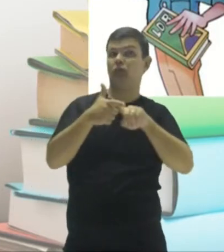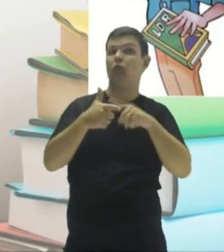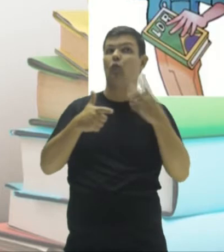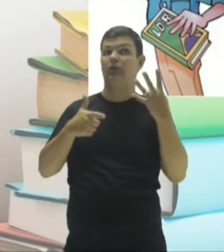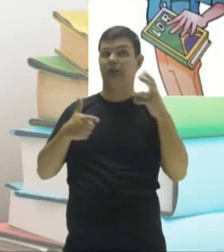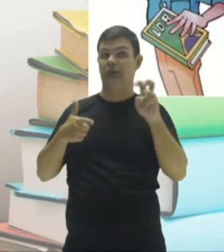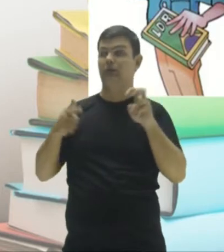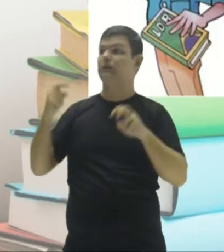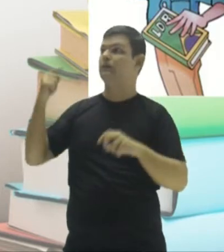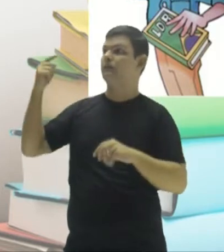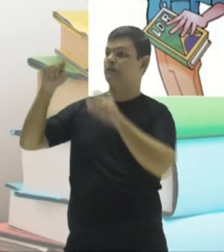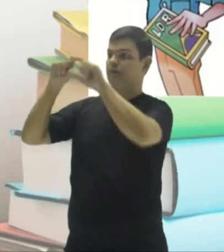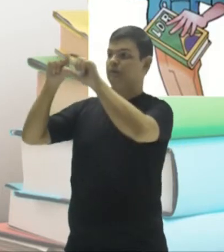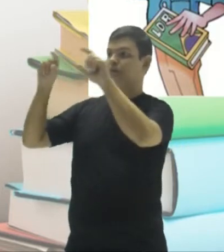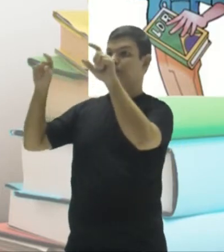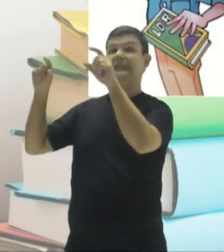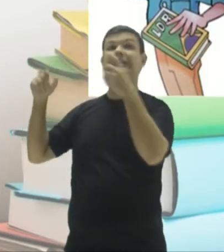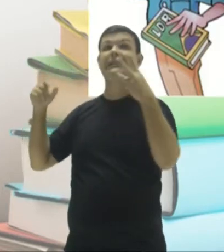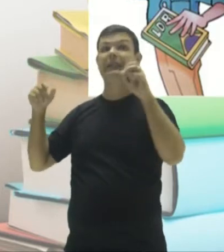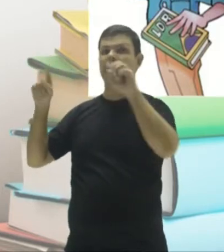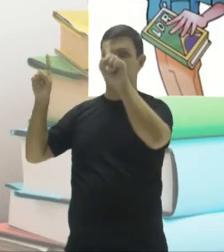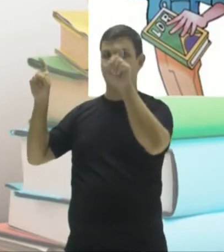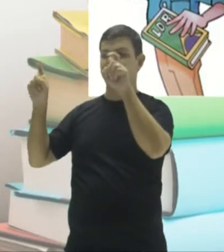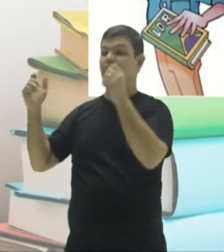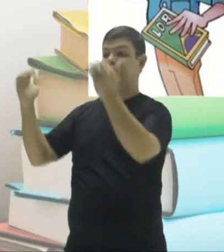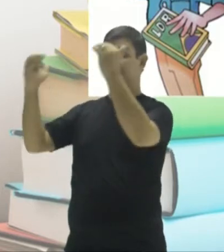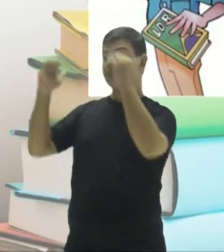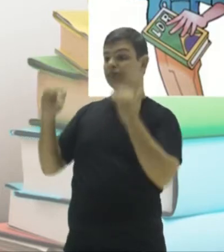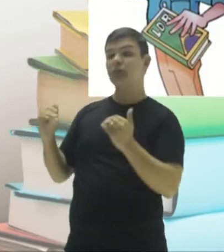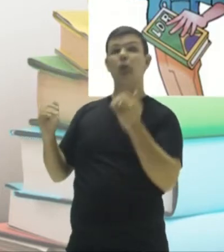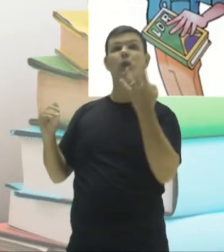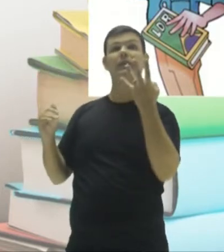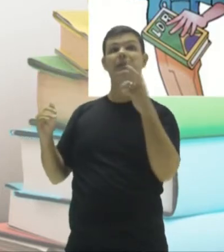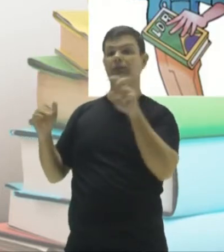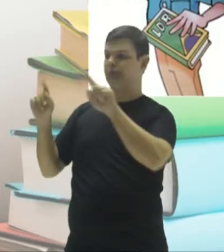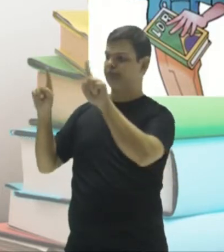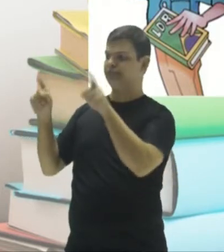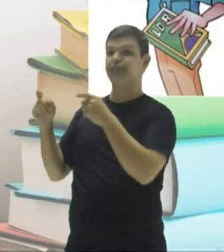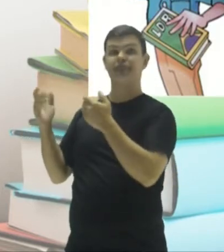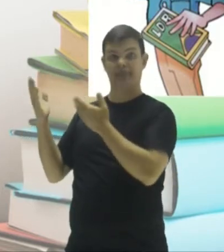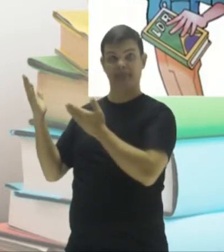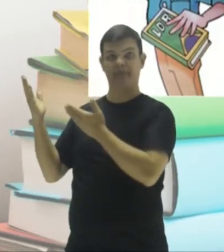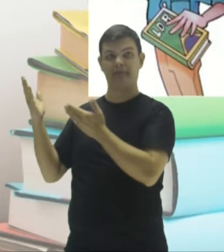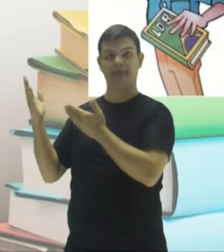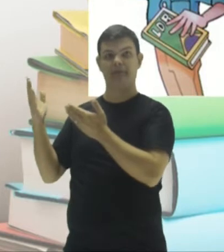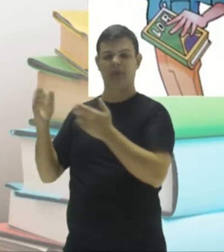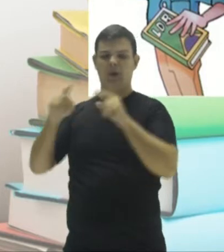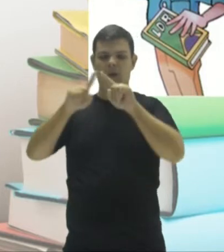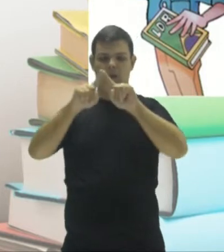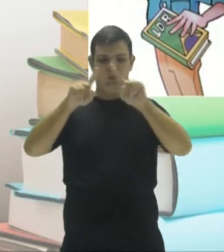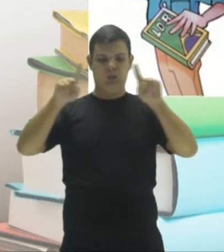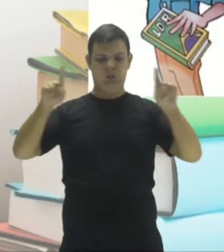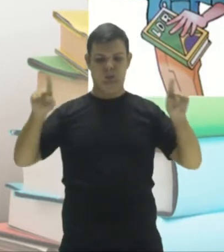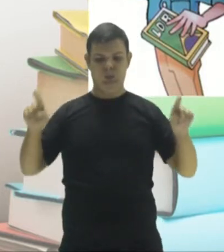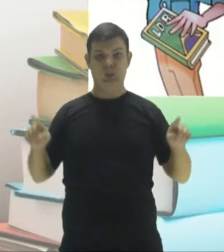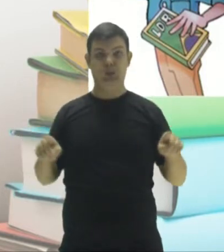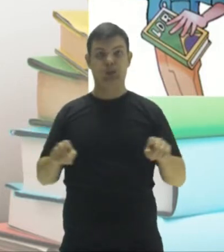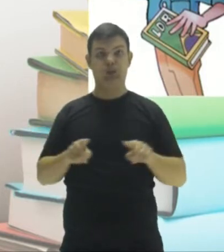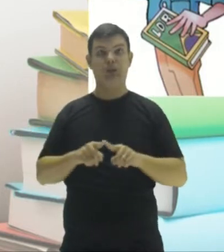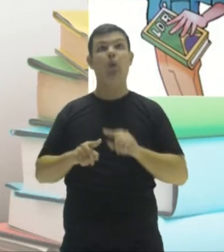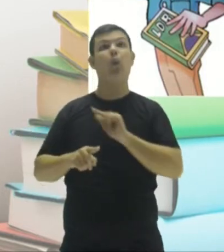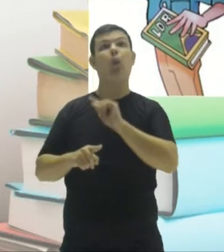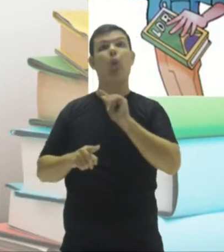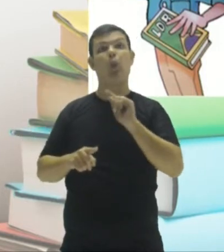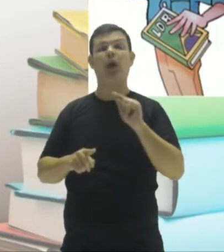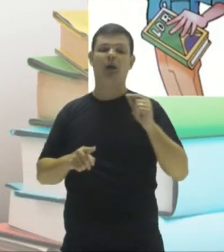Os divisores de trinta são esses aqui. E de quarenta cinco são esses aqui. Olha aí, aqui tem um conjunto de